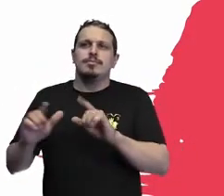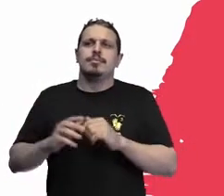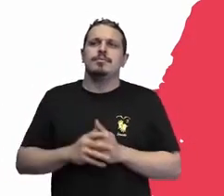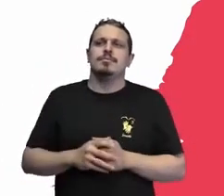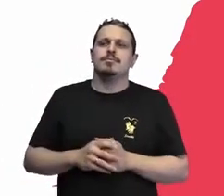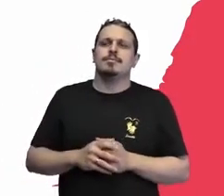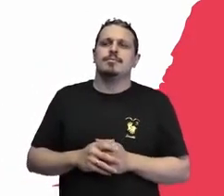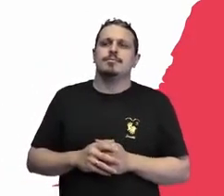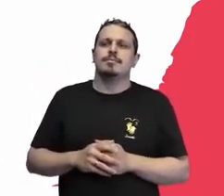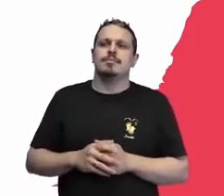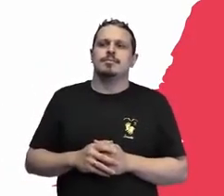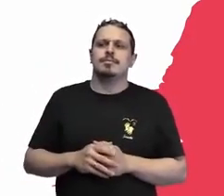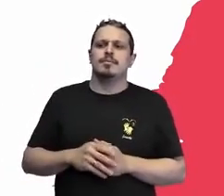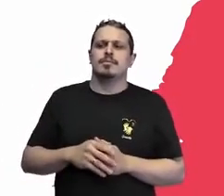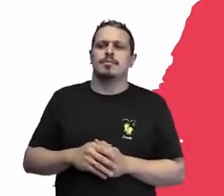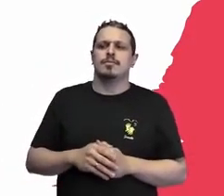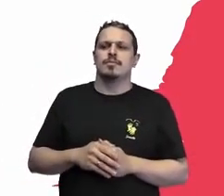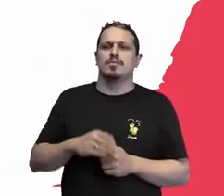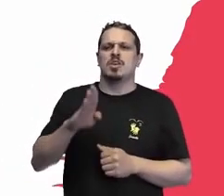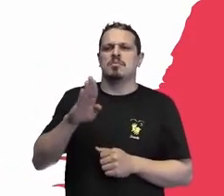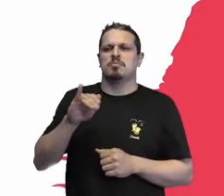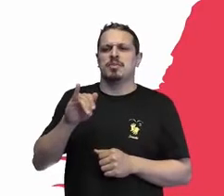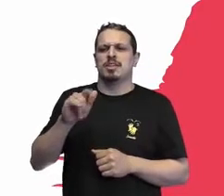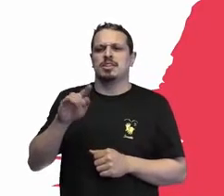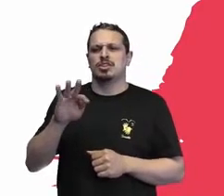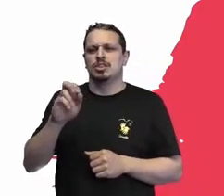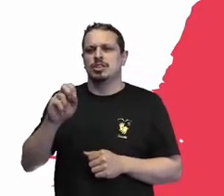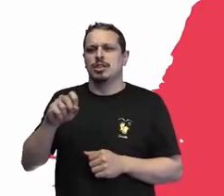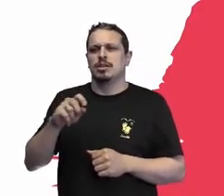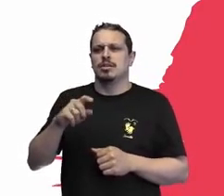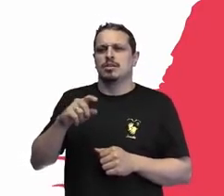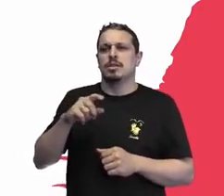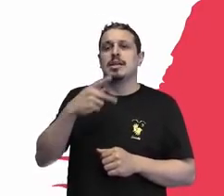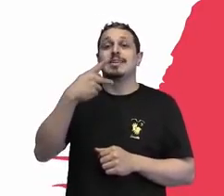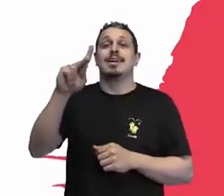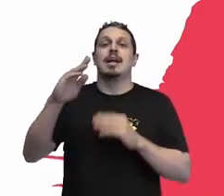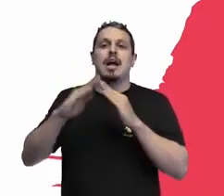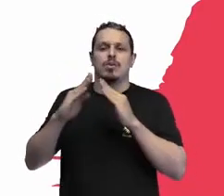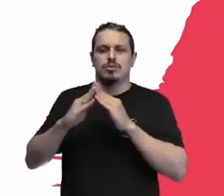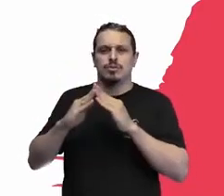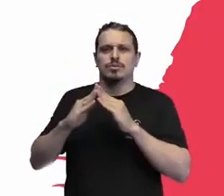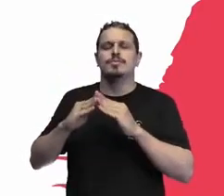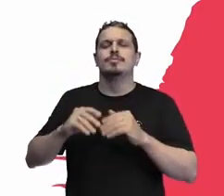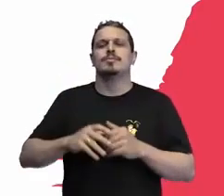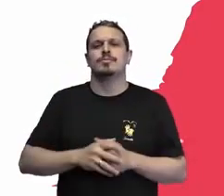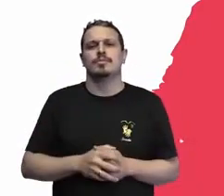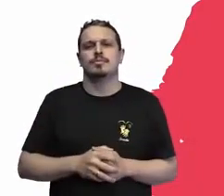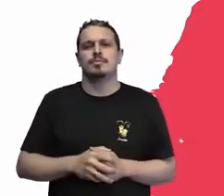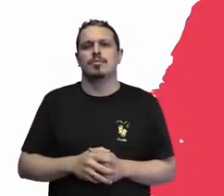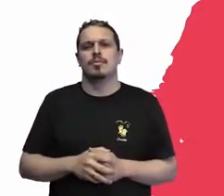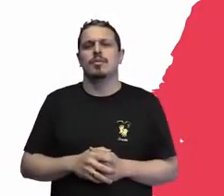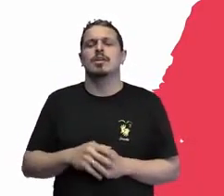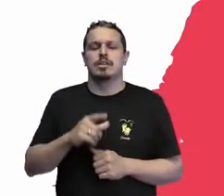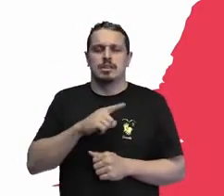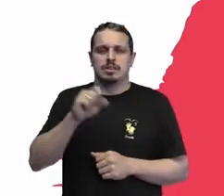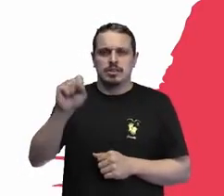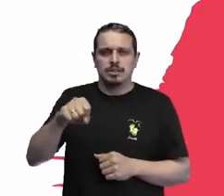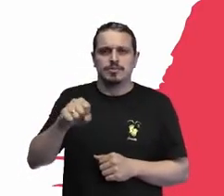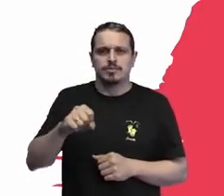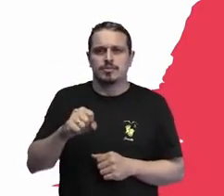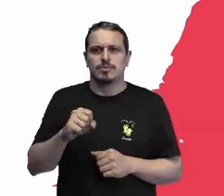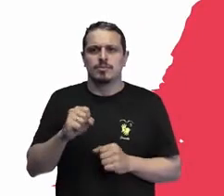Ability Housing é uma organização na Inglaterra, o nome é ótimo, Ability Housing, é possível, você desenvolve